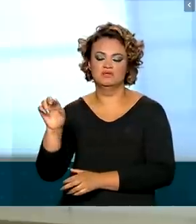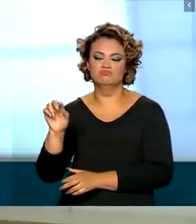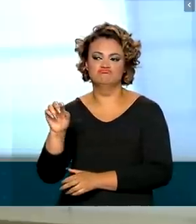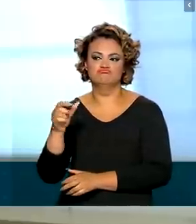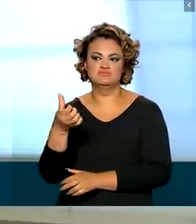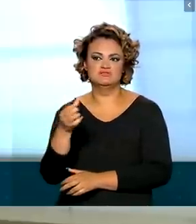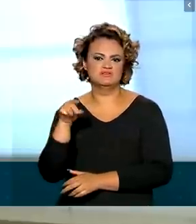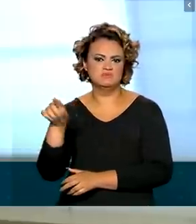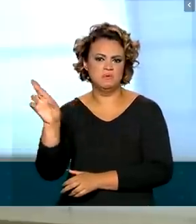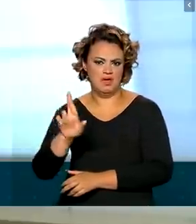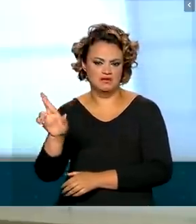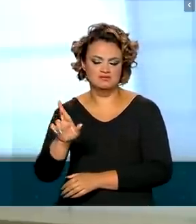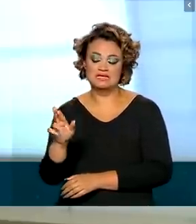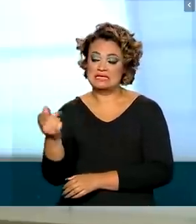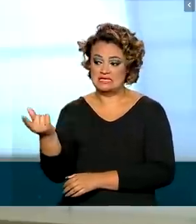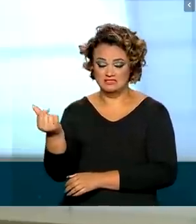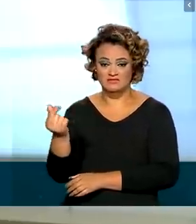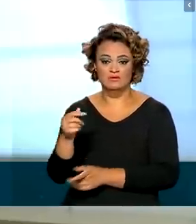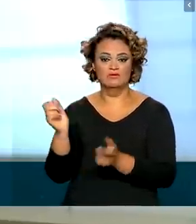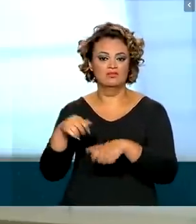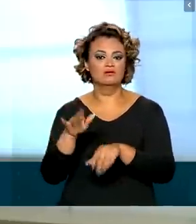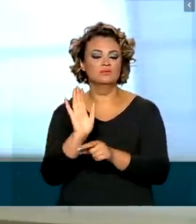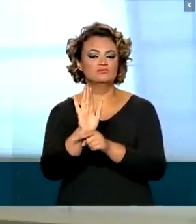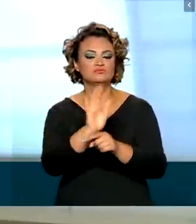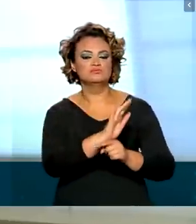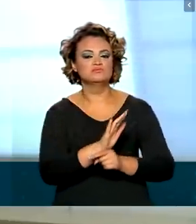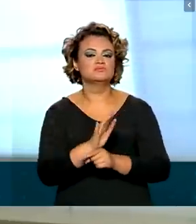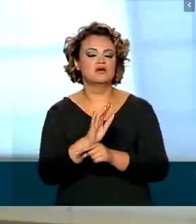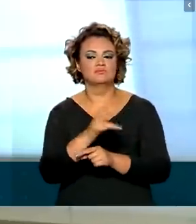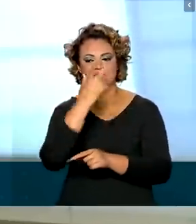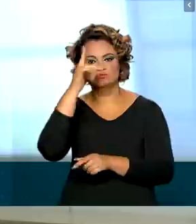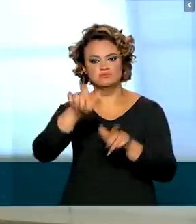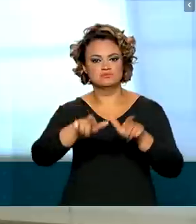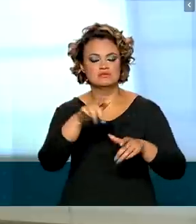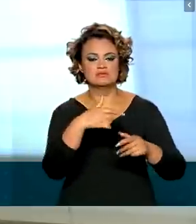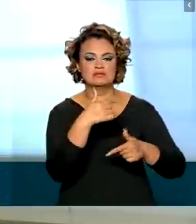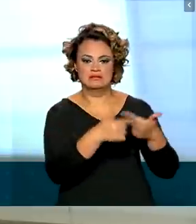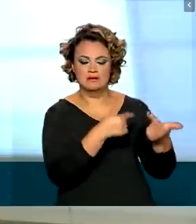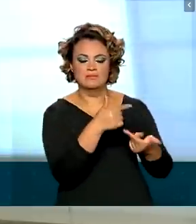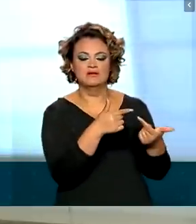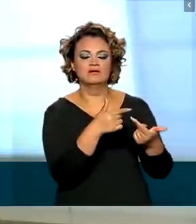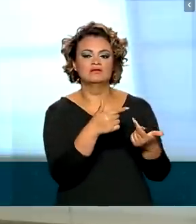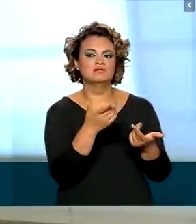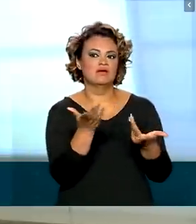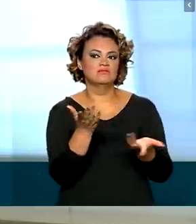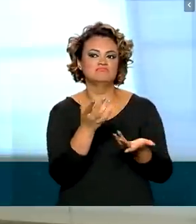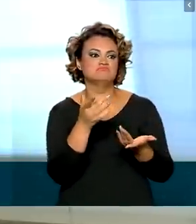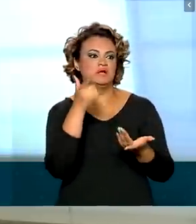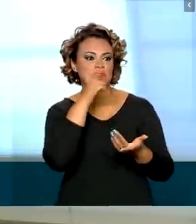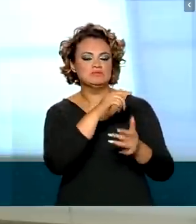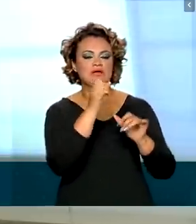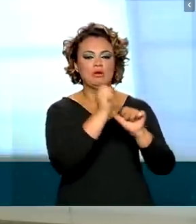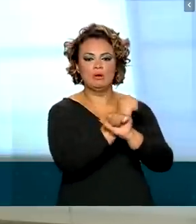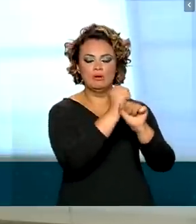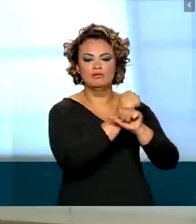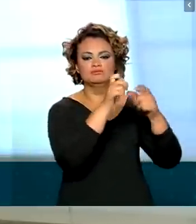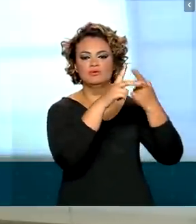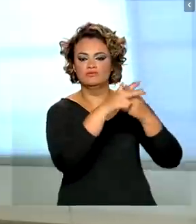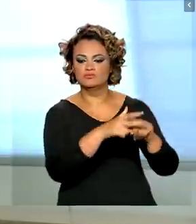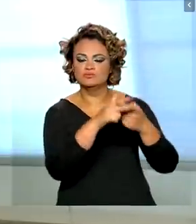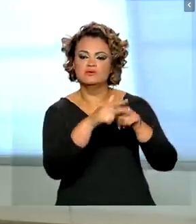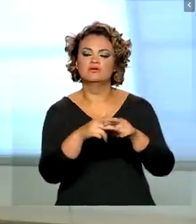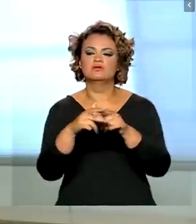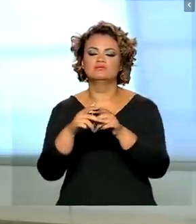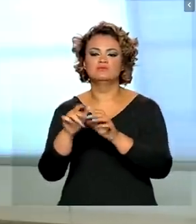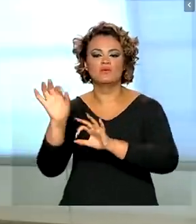para poder auxiliar, viabilizar ali para o trabalhador, faça uma reforma, eu compro um